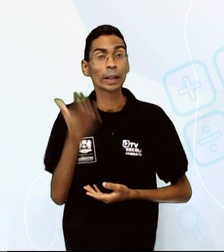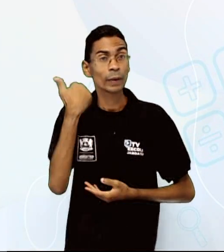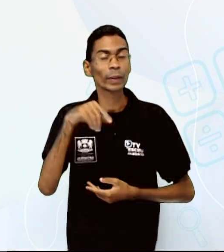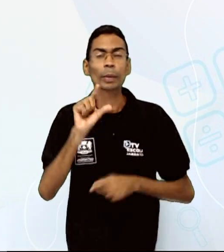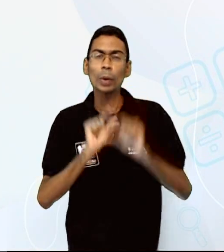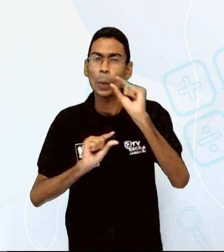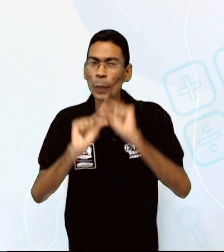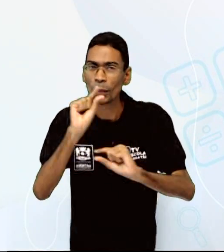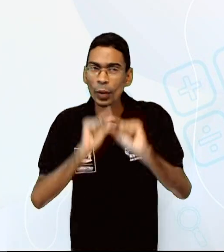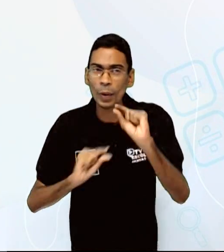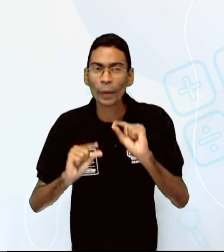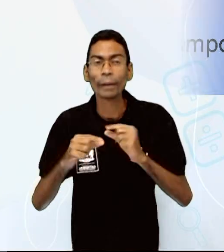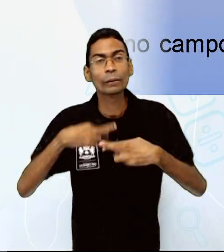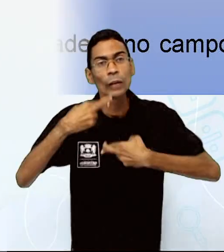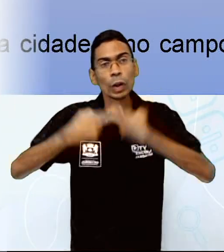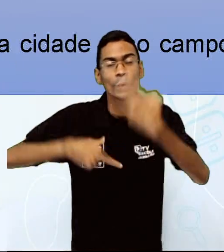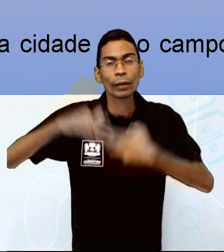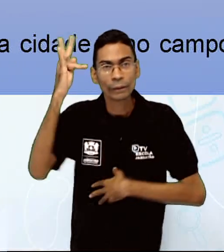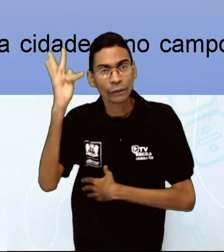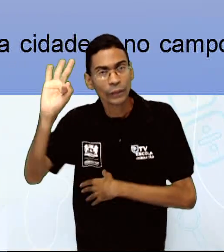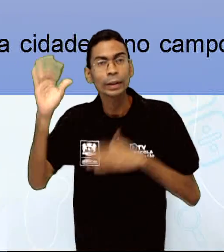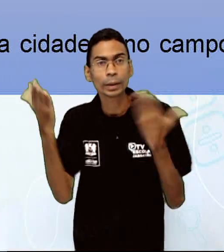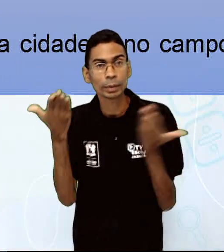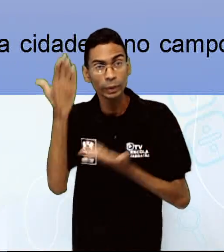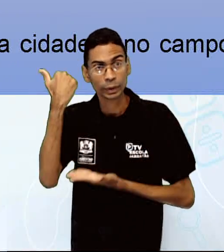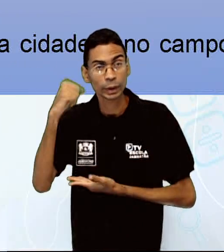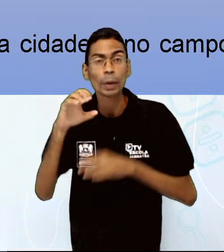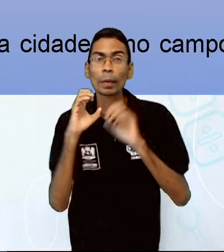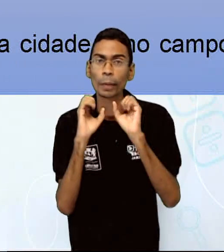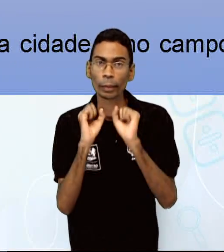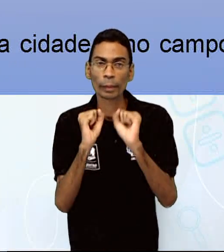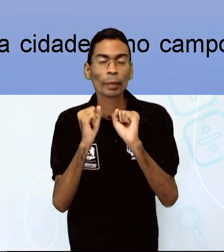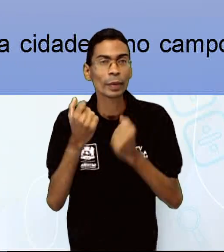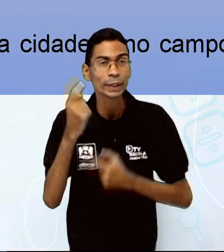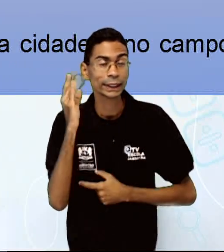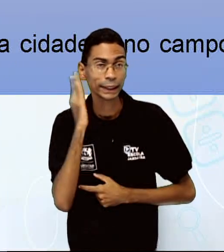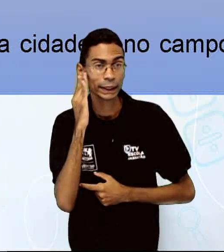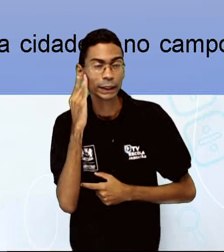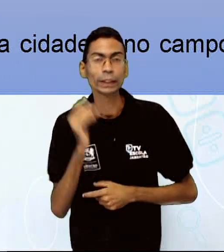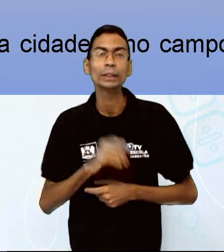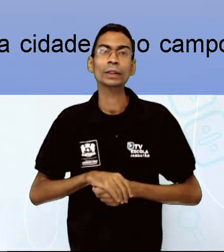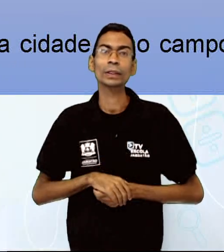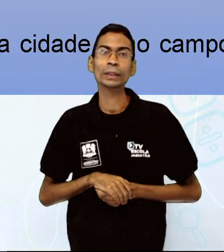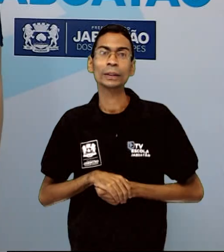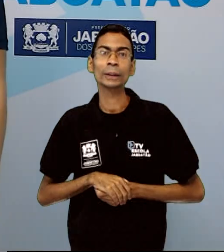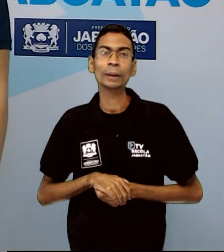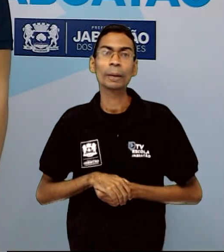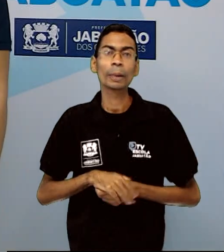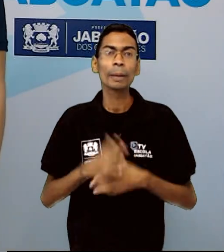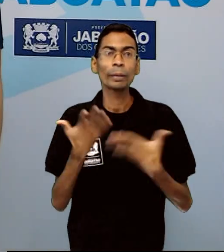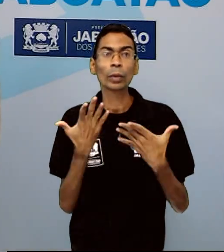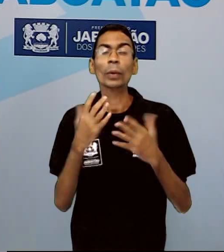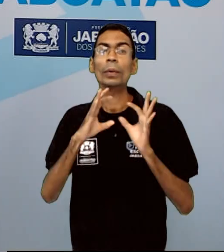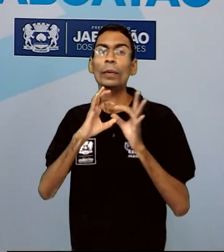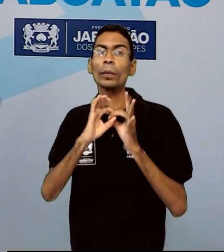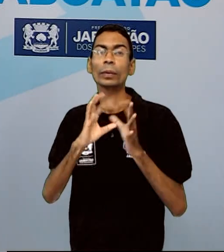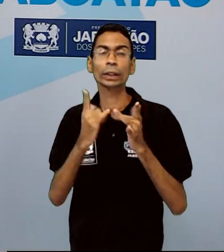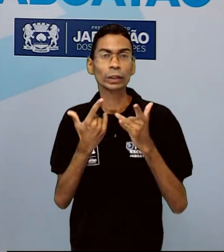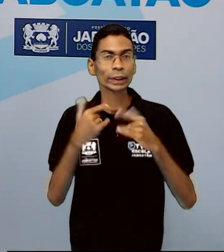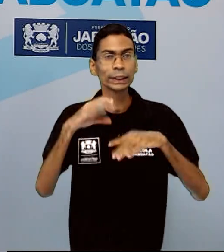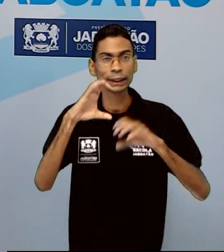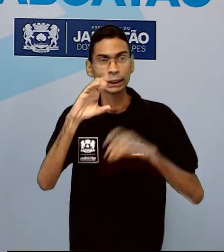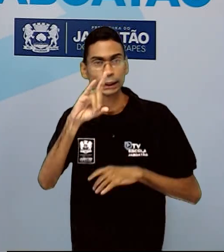saber um pouco sobre a Revolução Francesa para que vocês possam entender o conceito de cidadania. Na Europa, durante os séculos